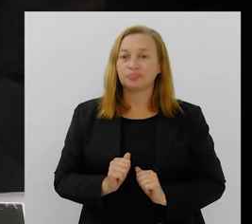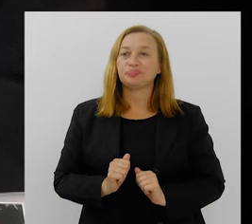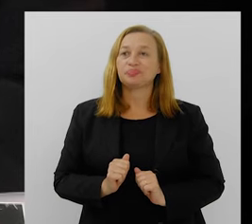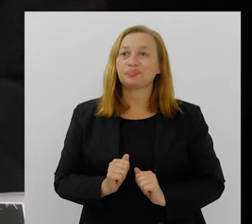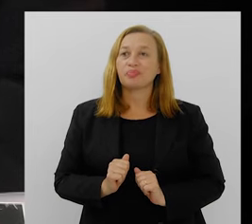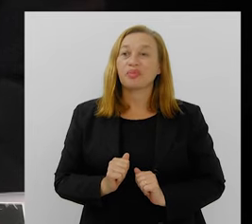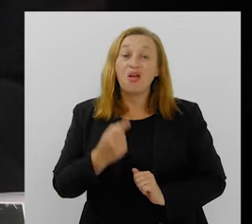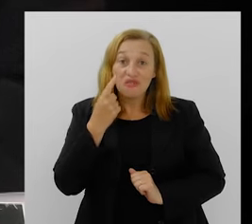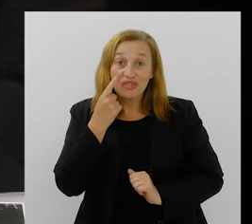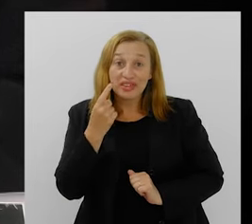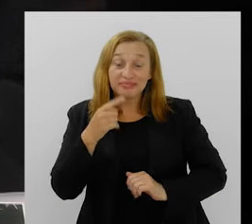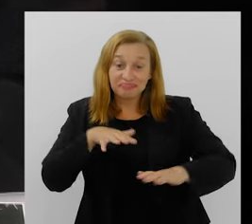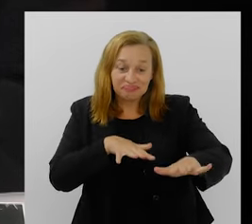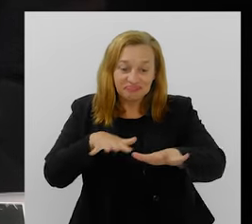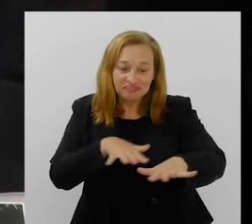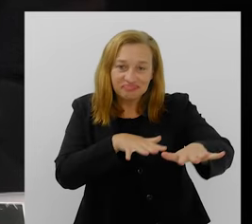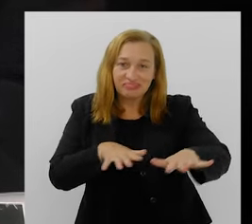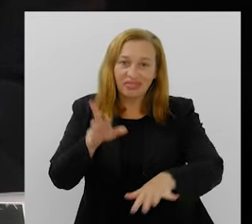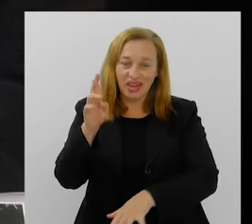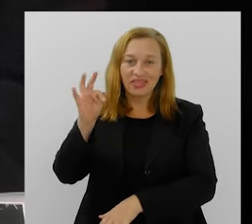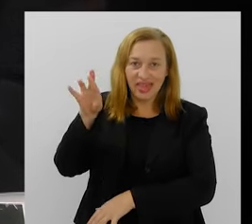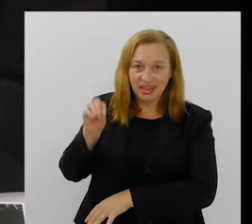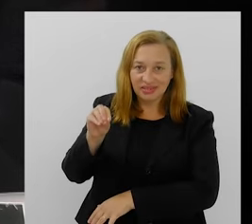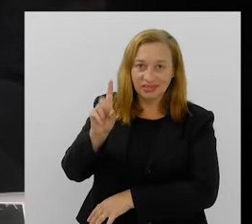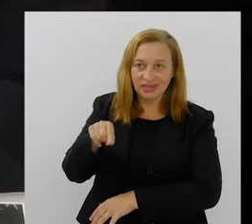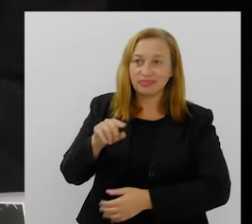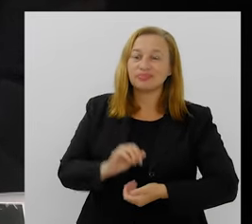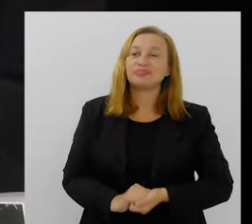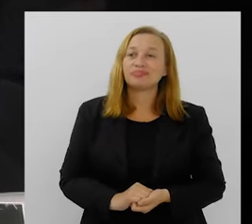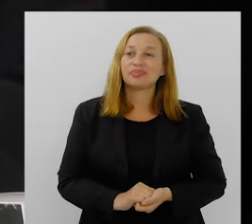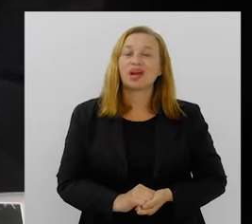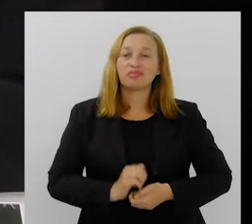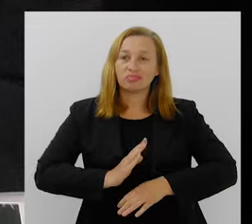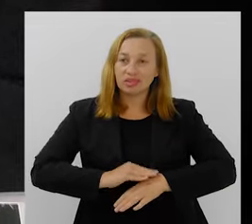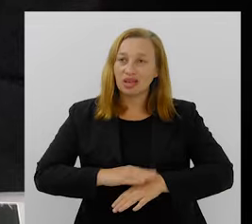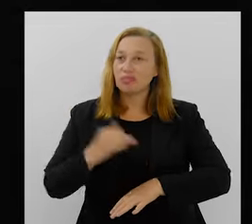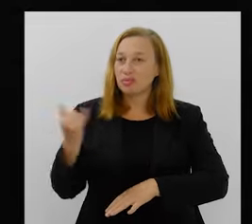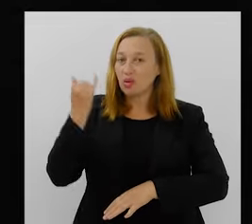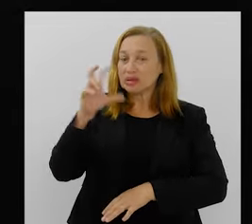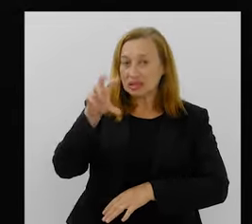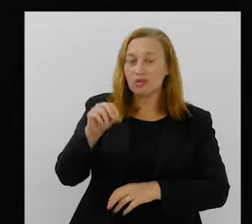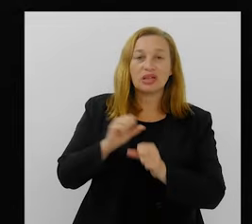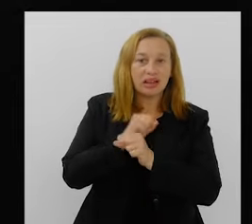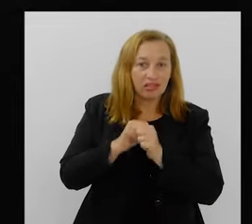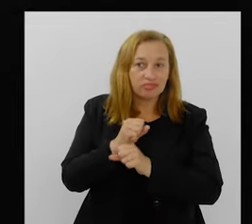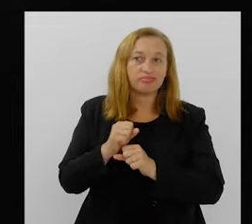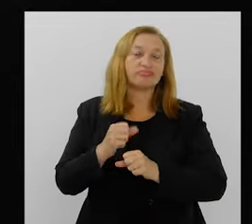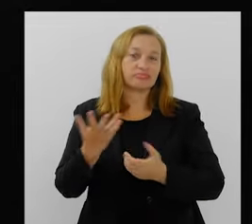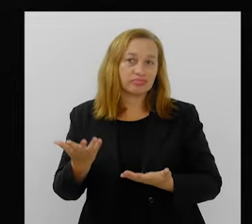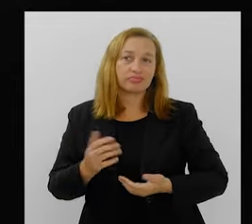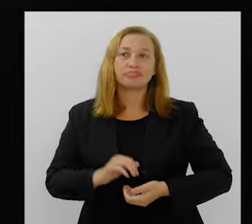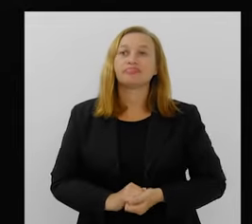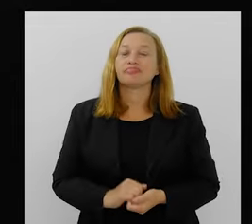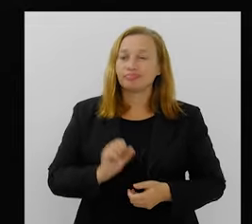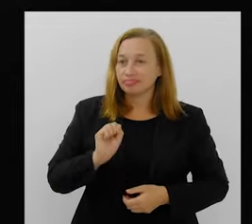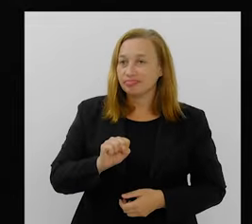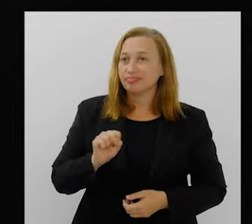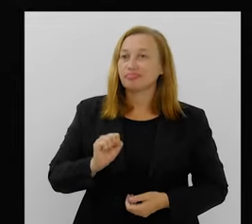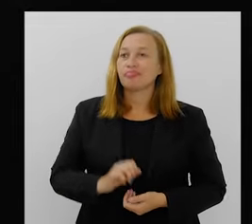assistir o desfile do Renato, né? O Renato no Salgueiro, ano. Um tempo importante, 50 anos da escola. Sim, sim.